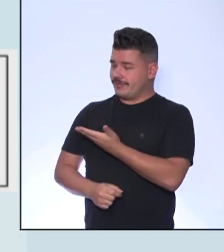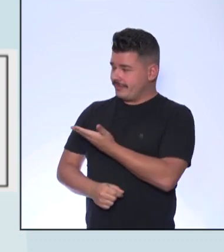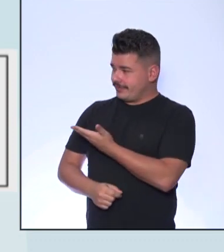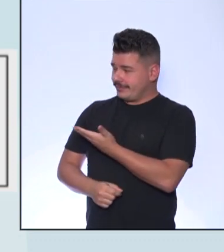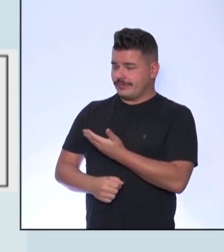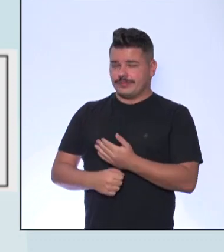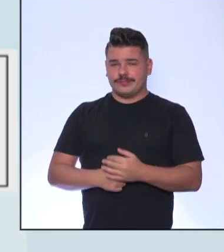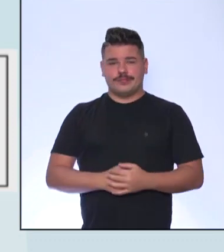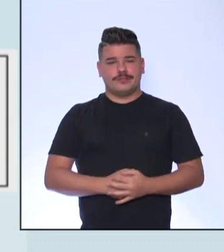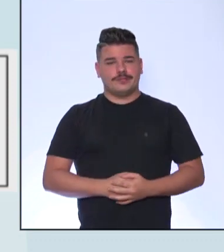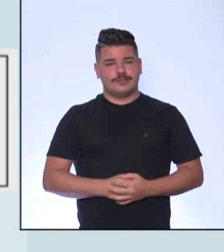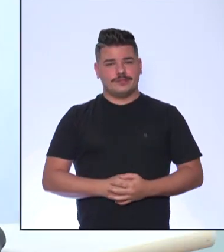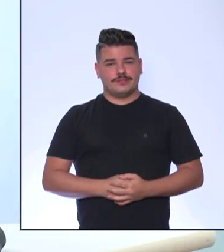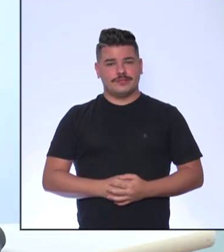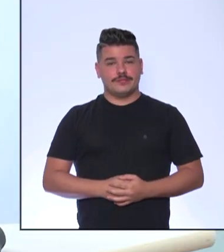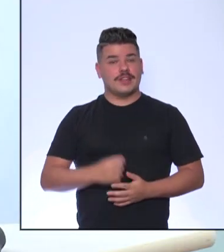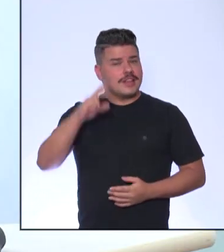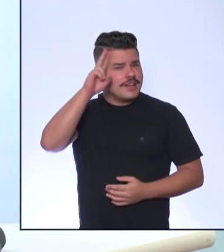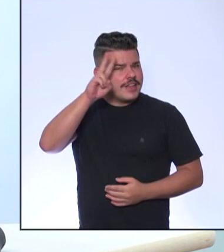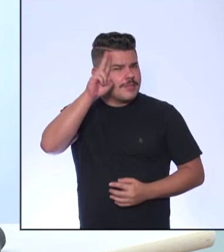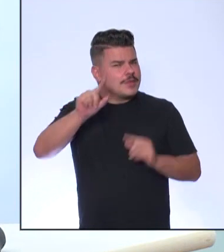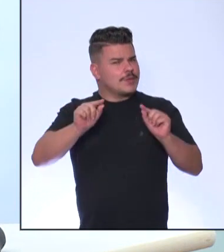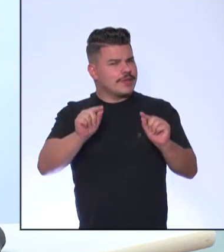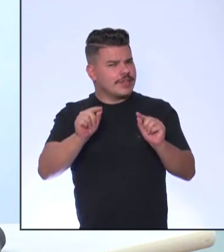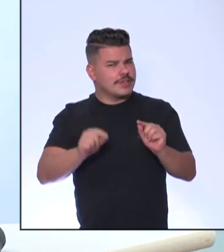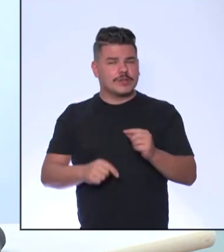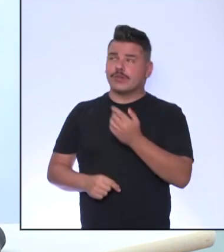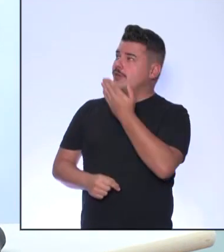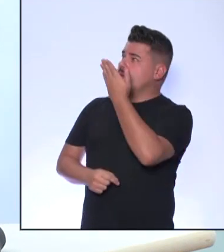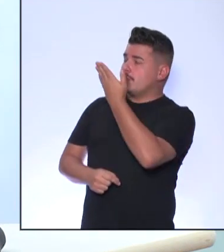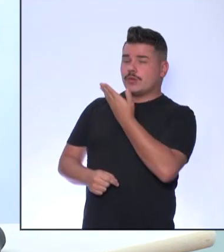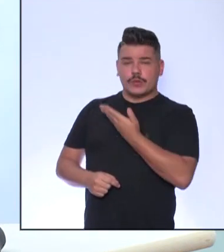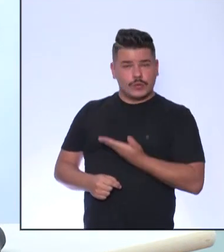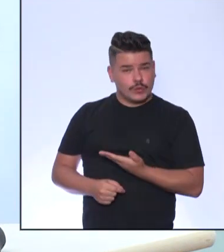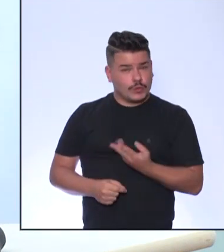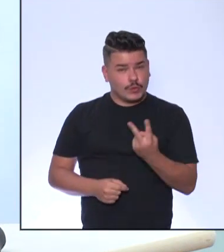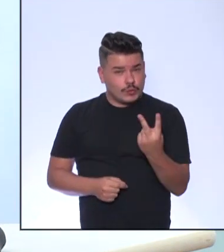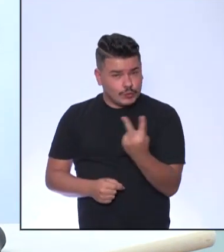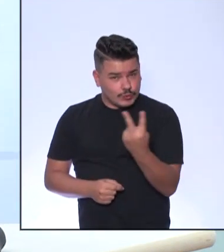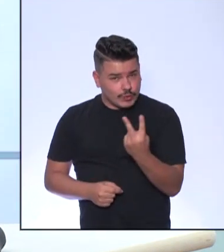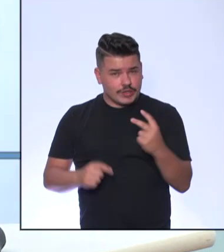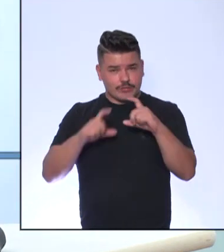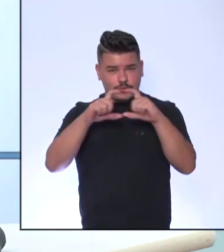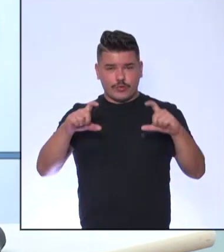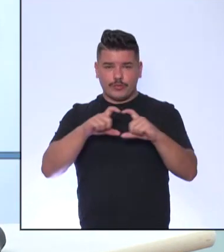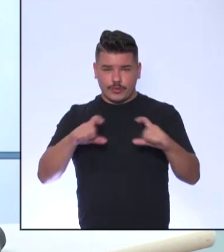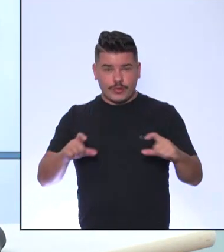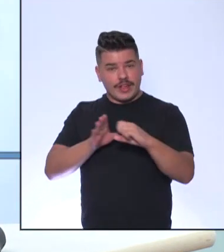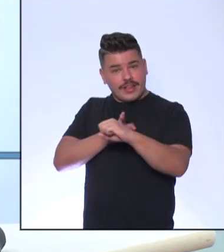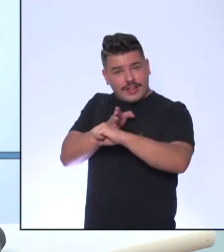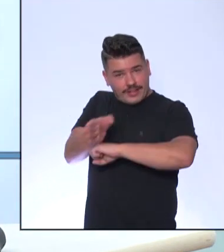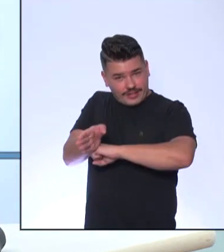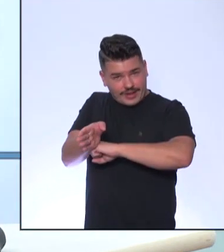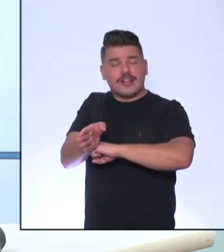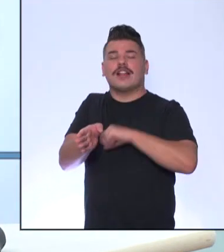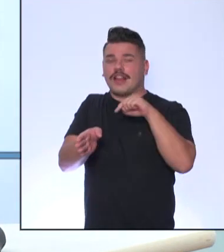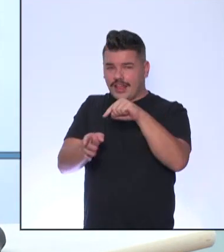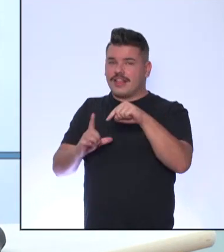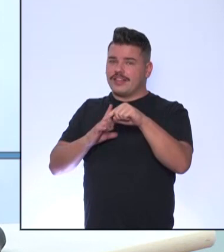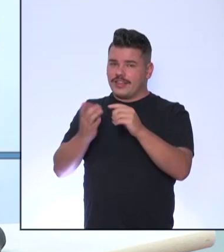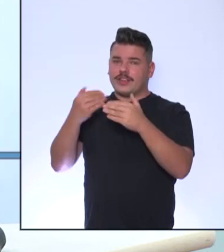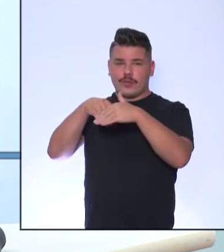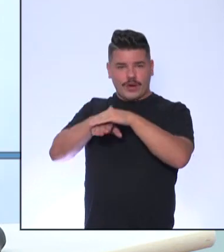declaração Lembrando que esses dois fragmentos Estão presentes nos materiais dos alunos Por eles fazendo estudos Esses dois